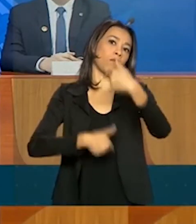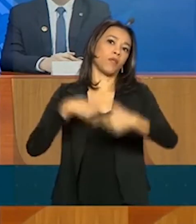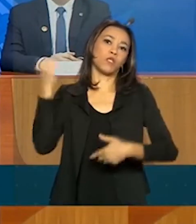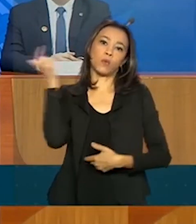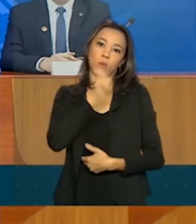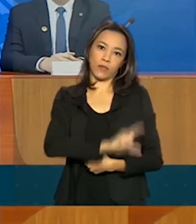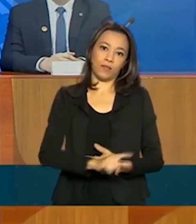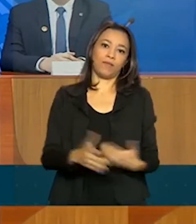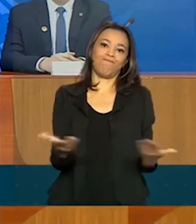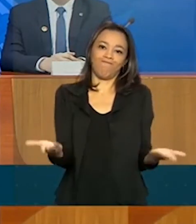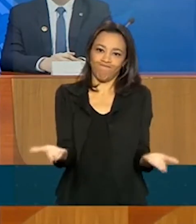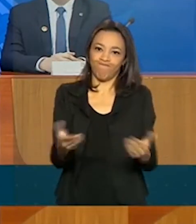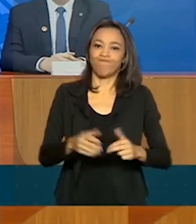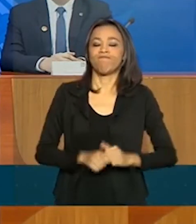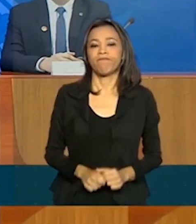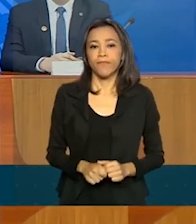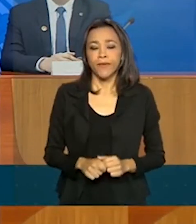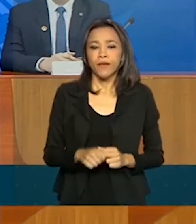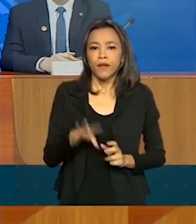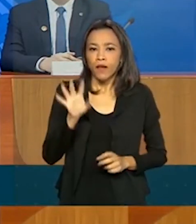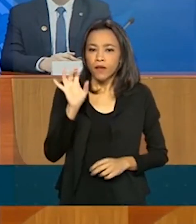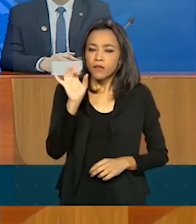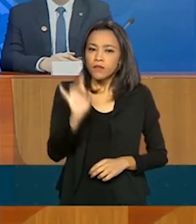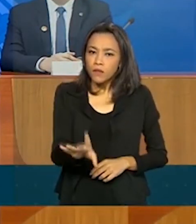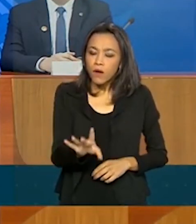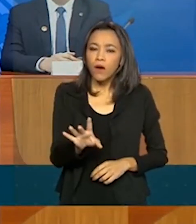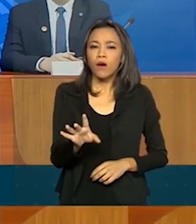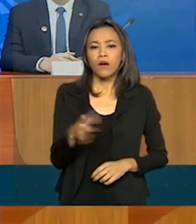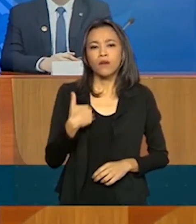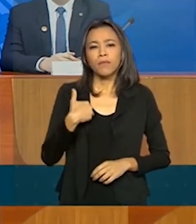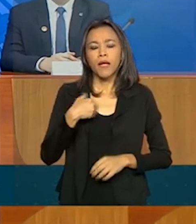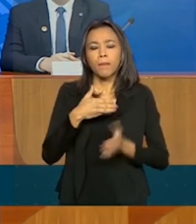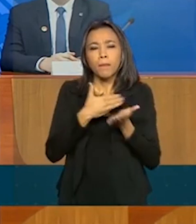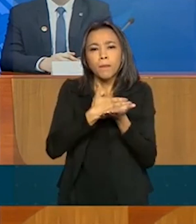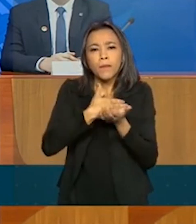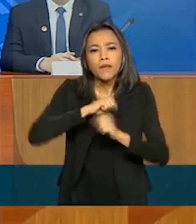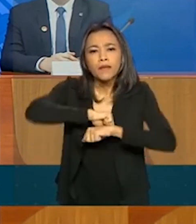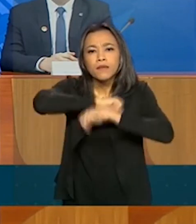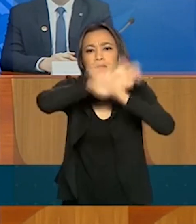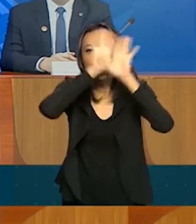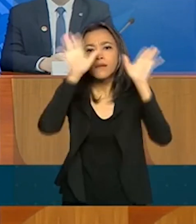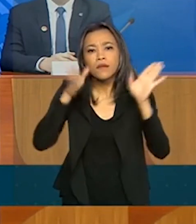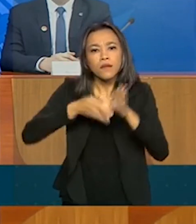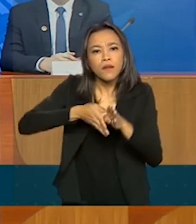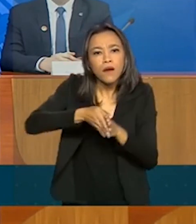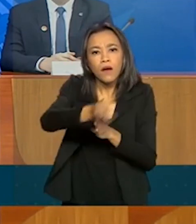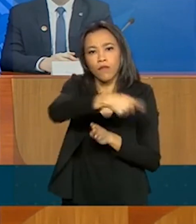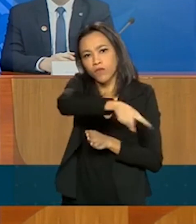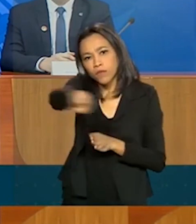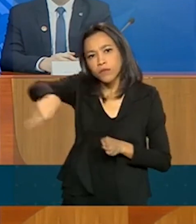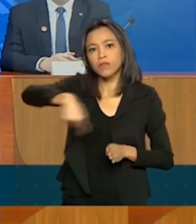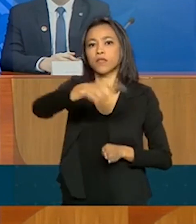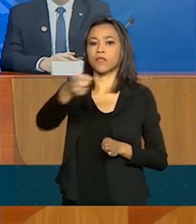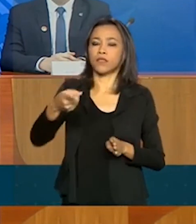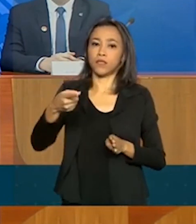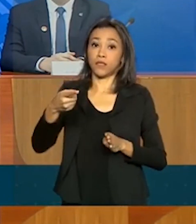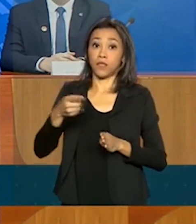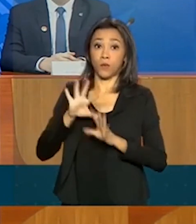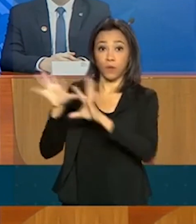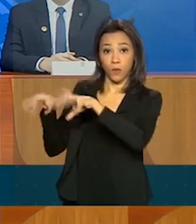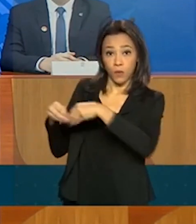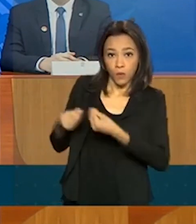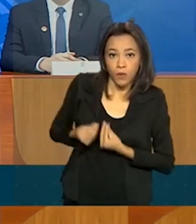realidade. Então, só para poder, de maneira didática, a gente poder levar a informação